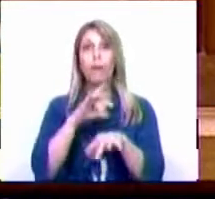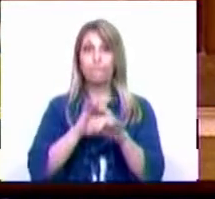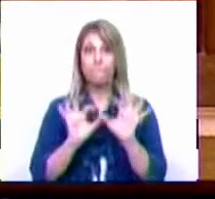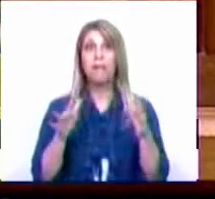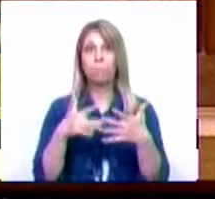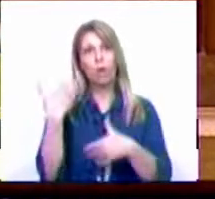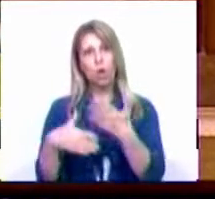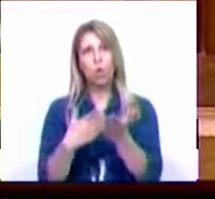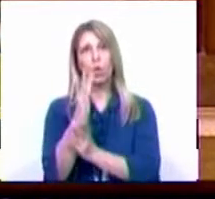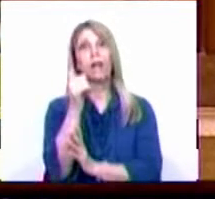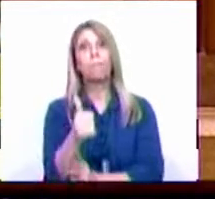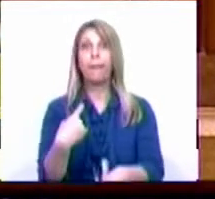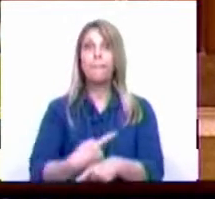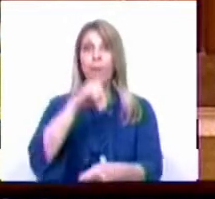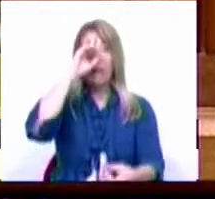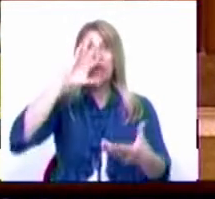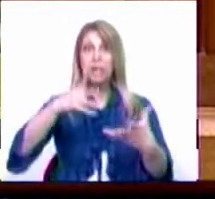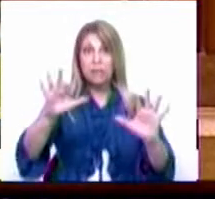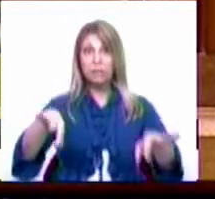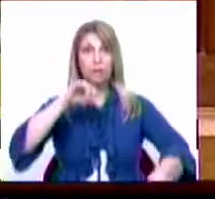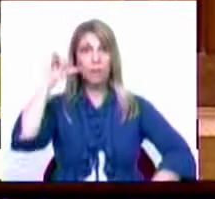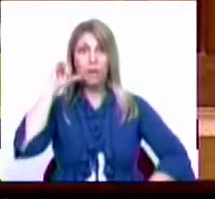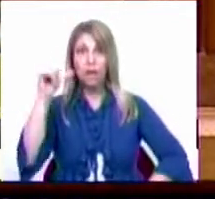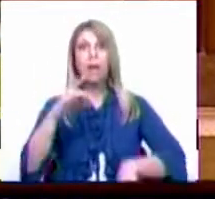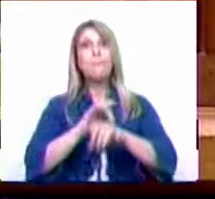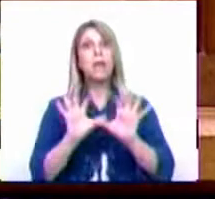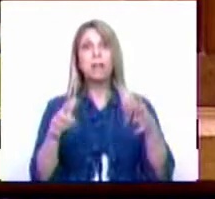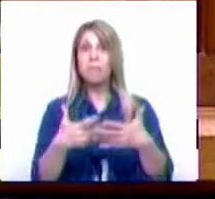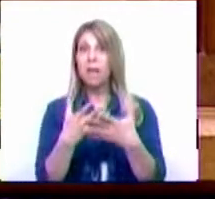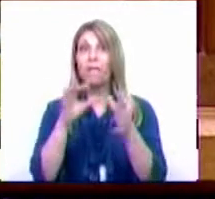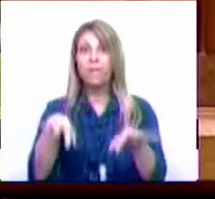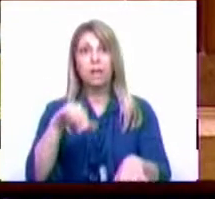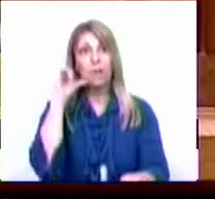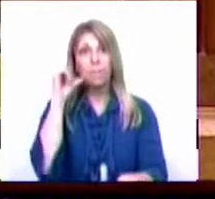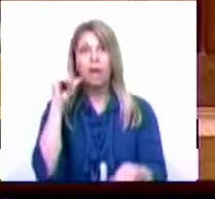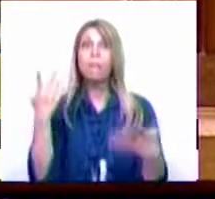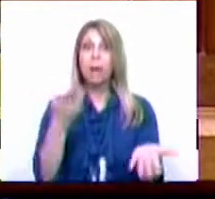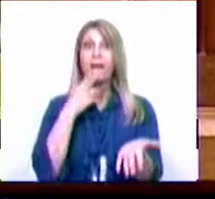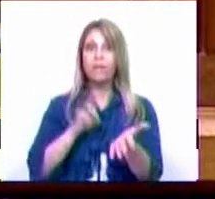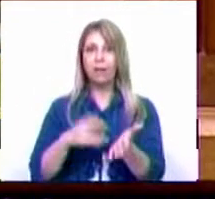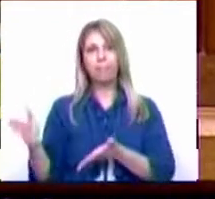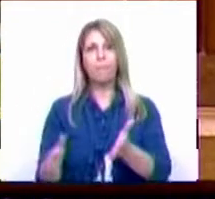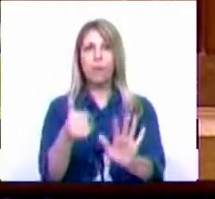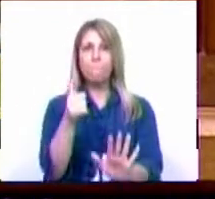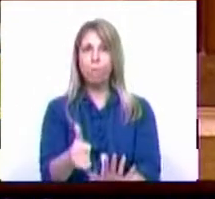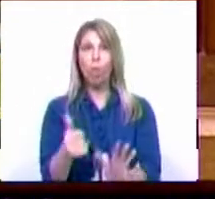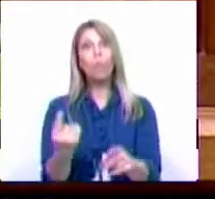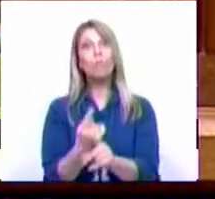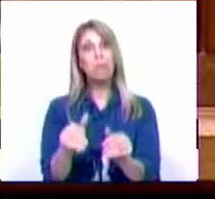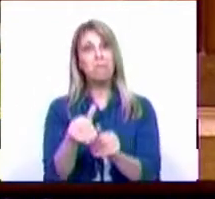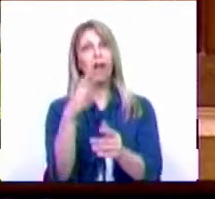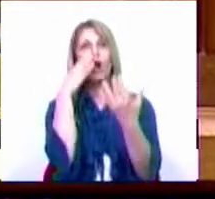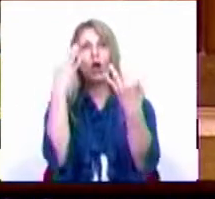bem e que, apesar da crise ainda não ter acabado, apesar da pandemia ainda não estar ultrapassada, a verdade é que vamos no bom caminho, porque vamos no caminho da normalização.